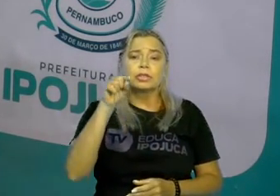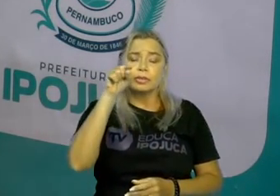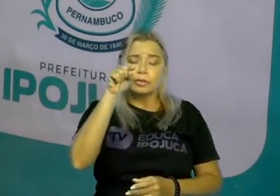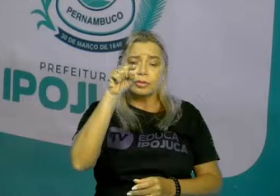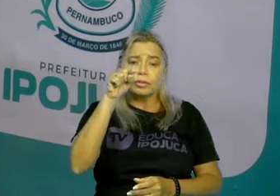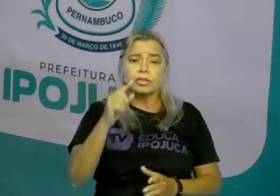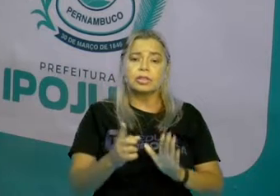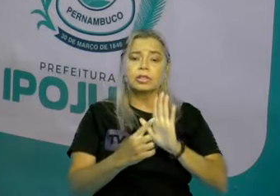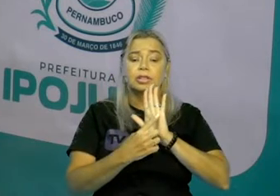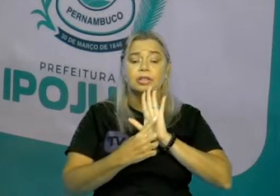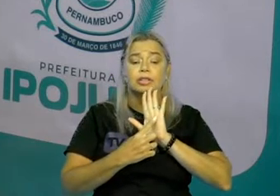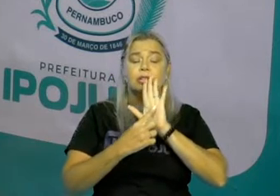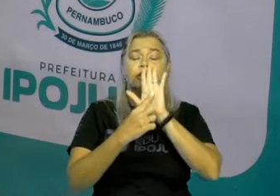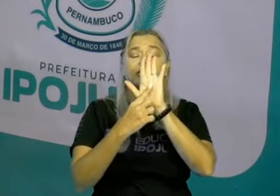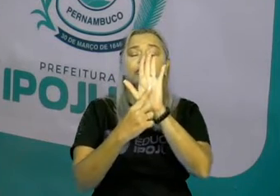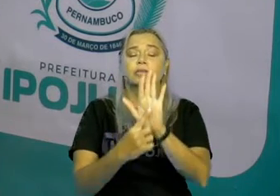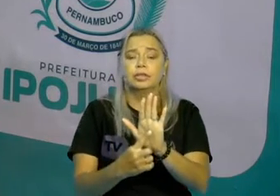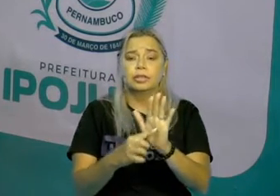a imagem.